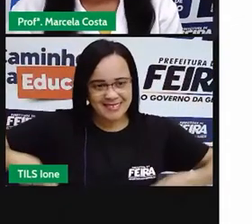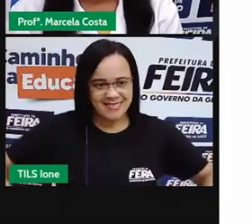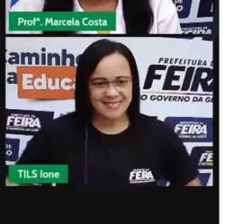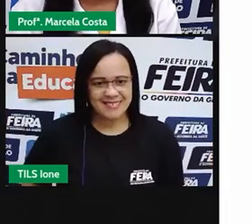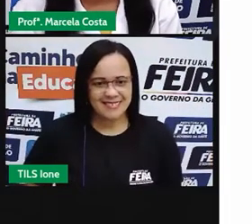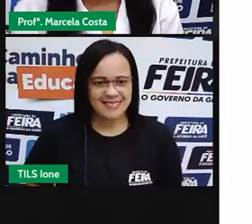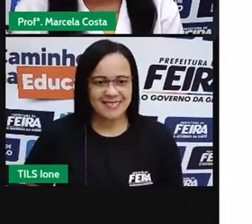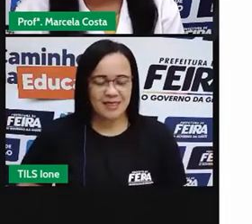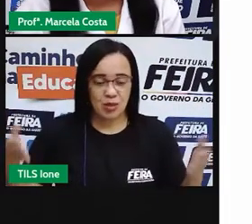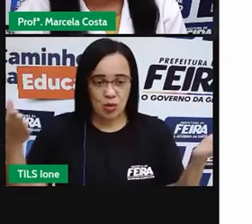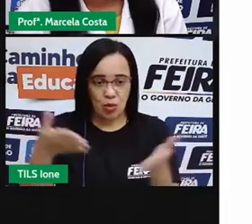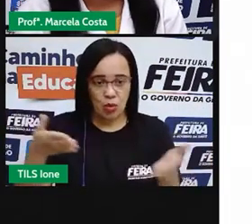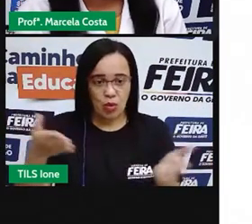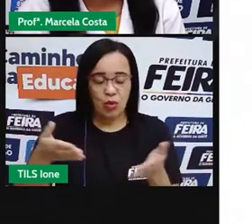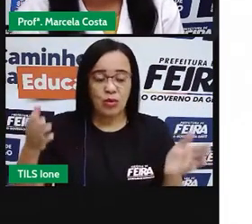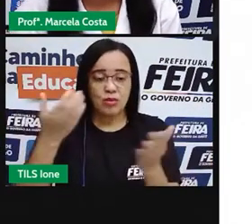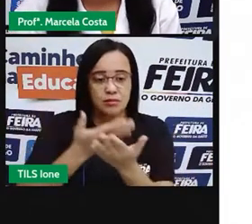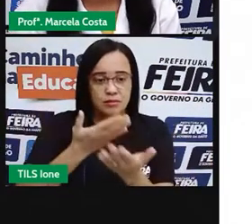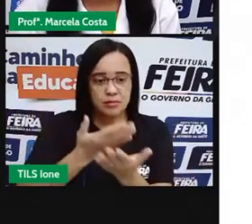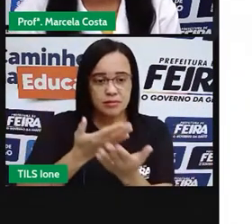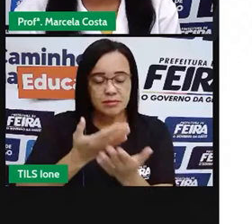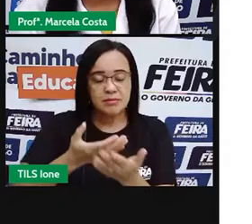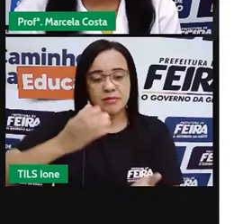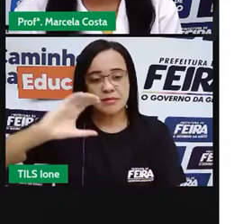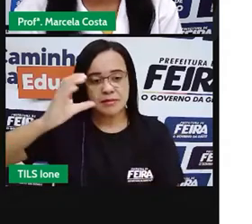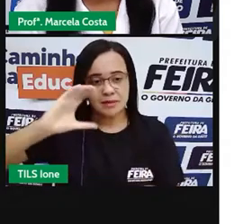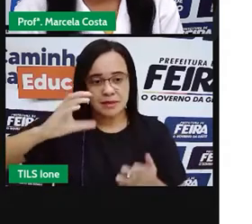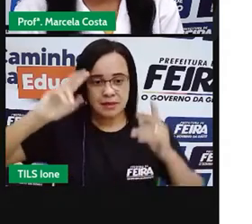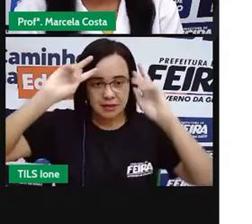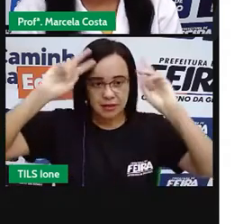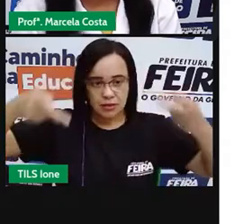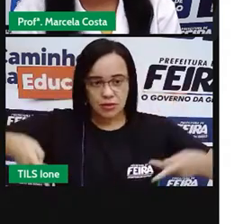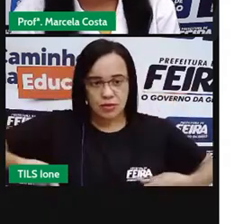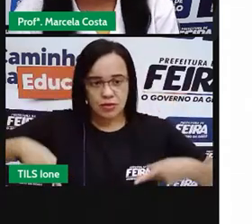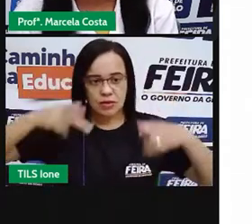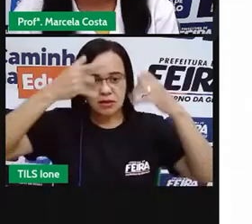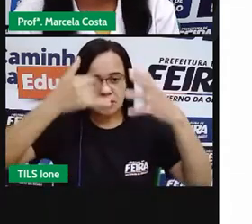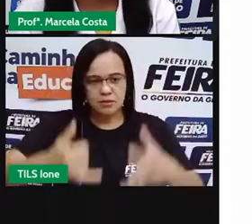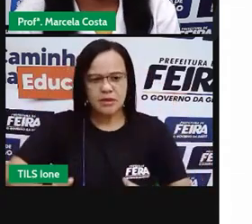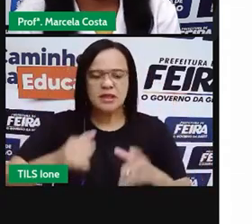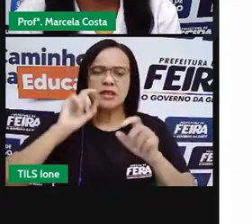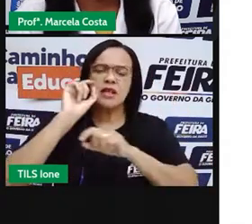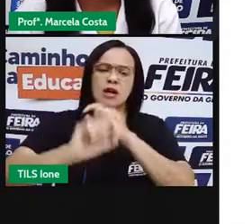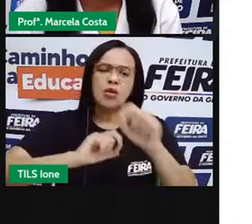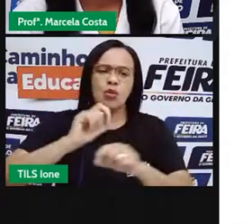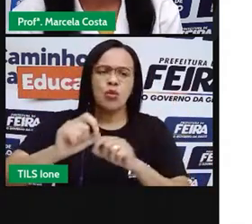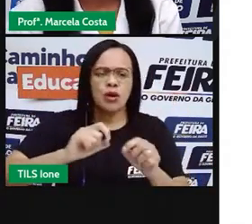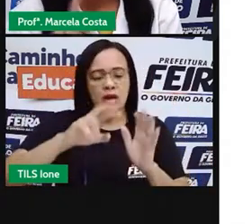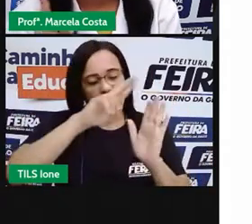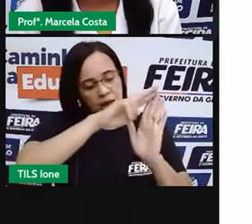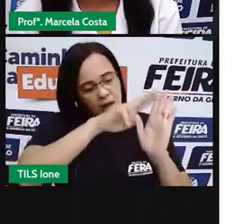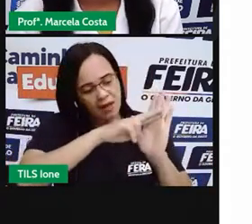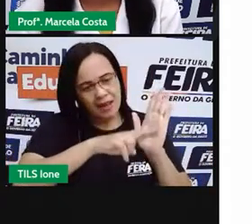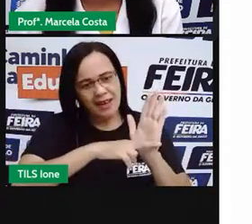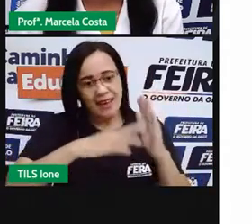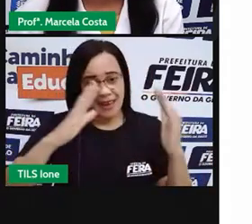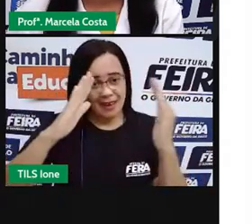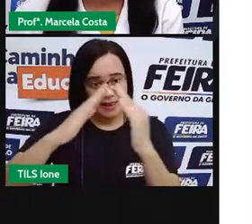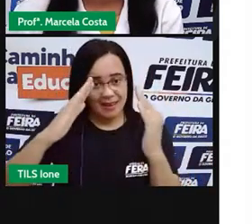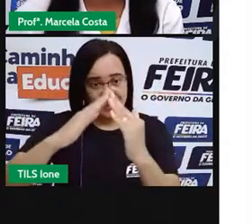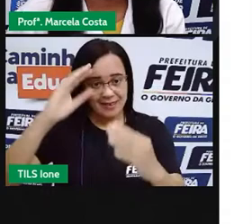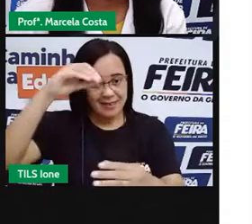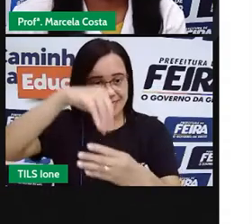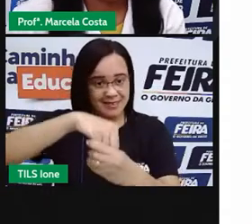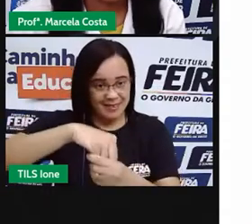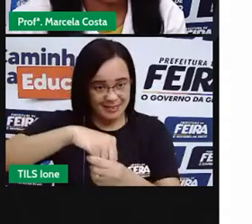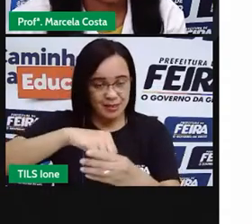Hoje na aula de ciências humanas a gente vai falar sobre as regras da minha casa. Mas antes de começar a aula